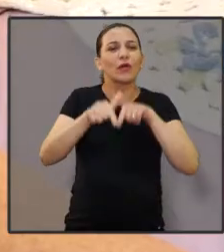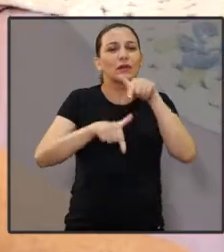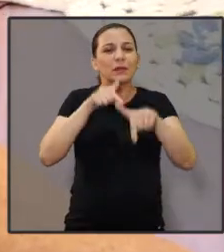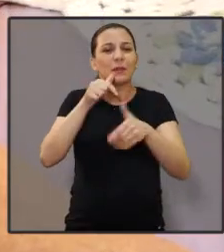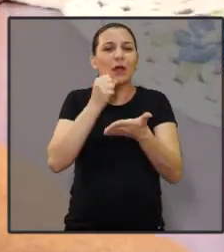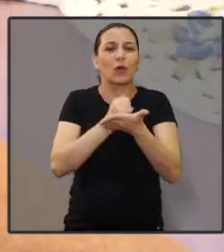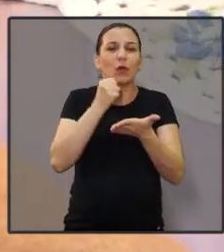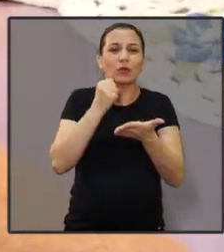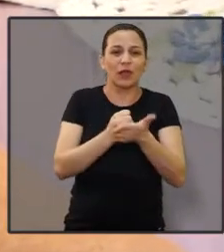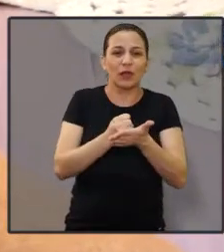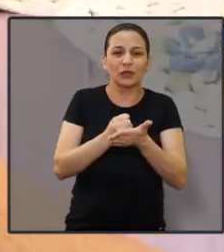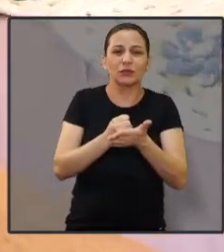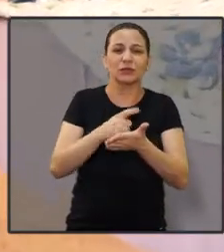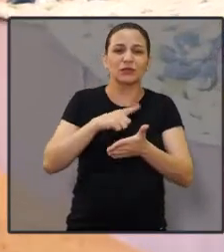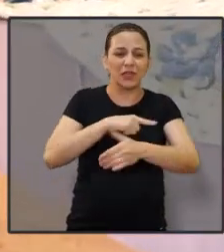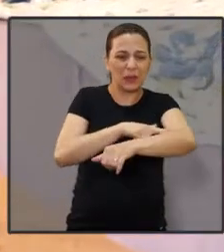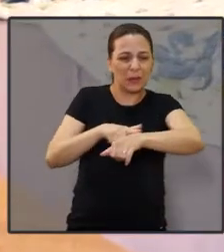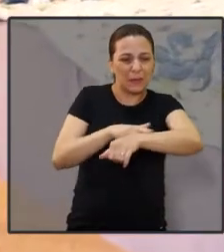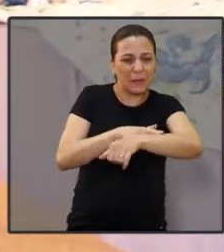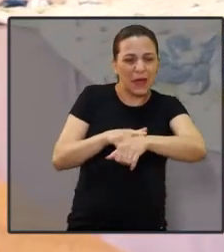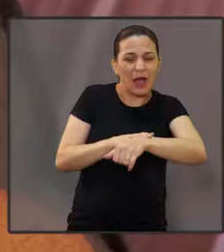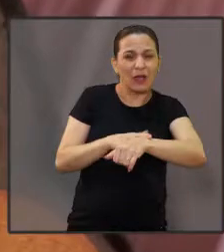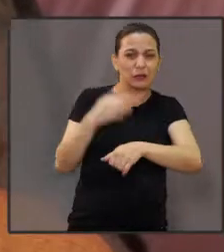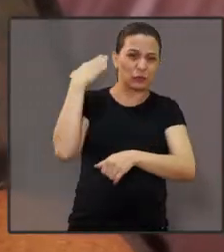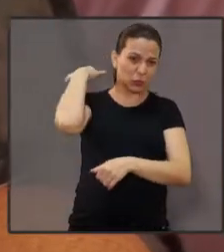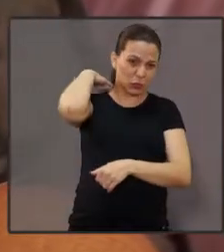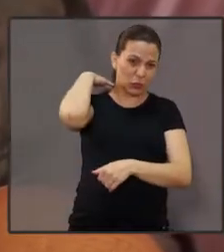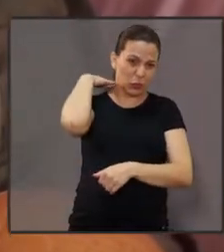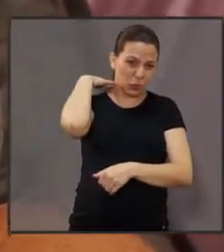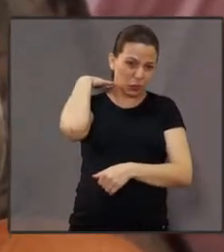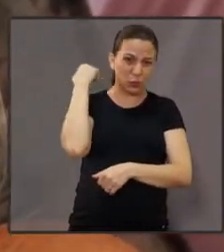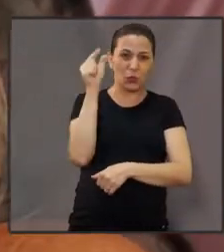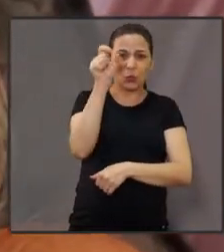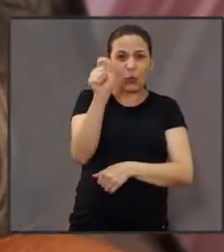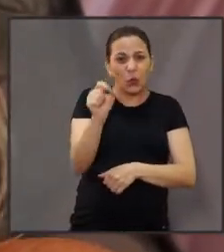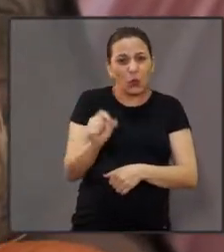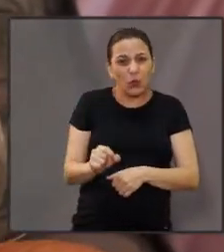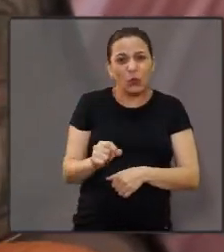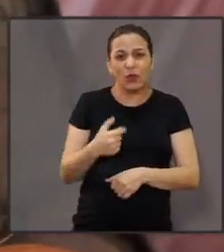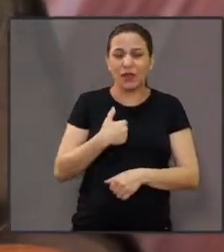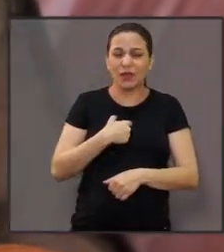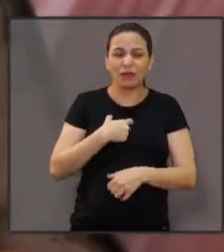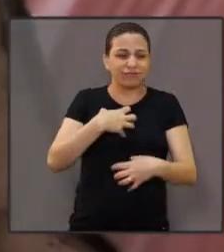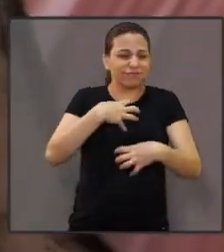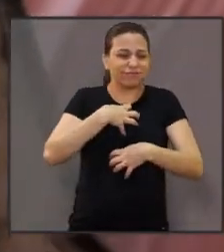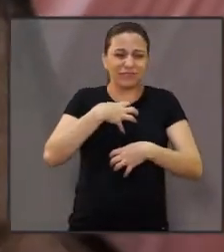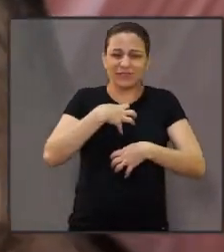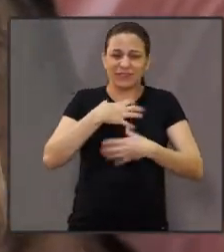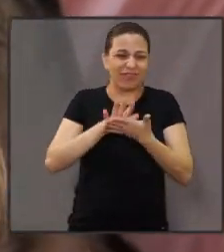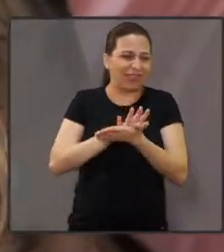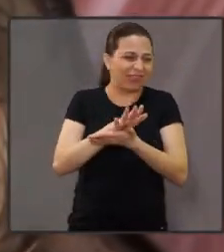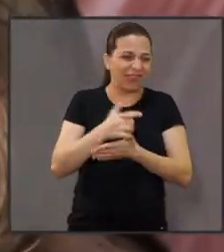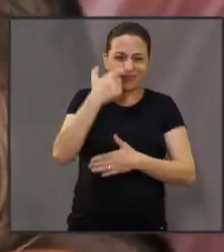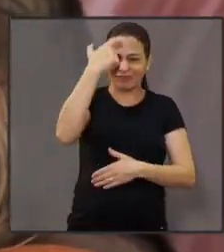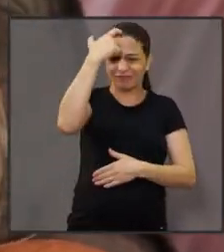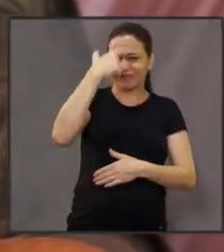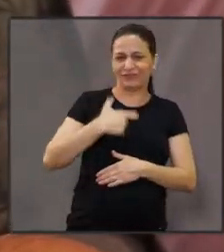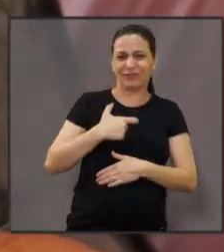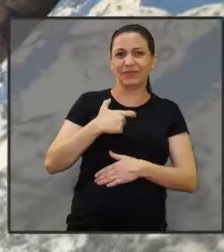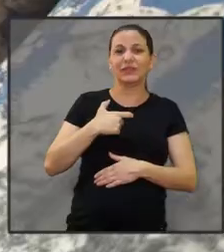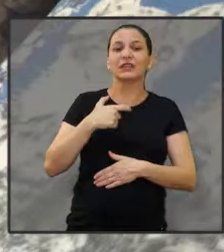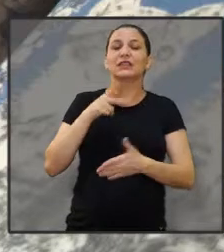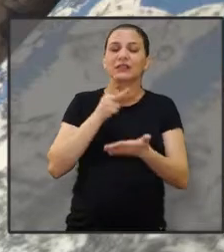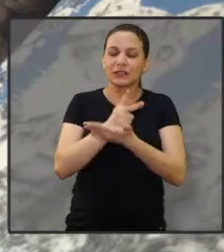com defeito no braço, com defeito de coluna. Eu não me sinto uma cidadã. Por quê? Porque eu sempre trabalhei, sempre.